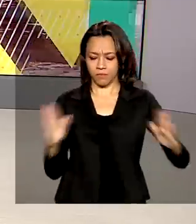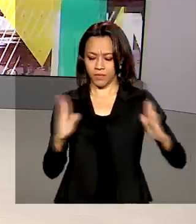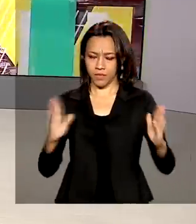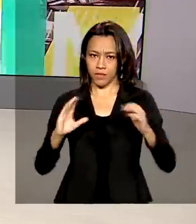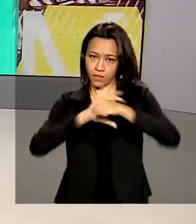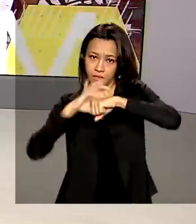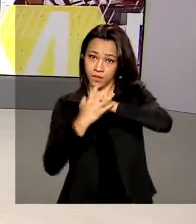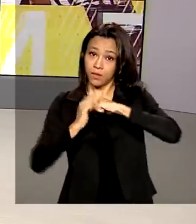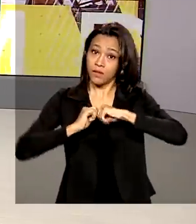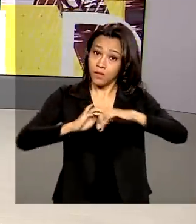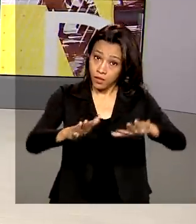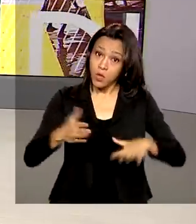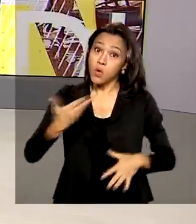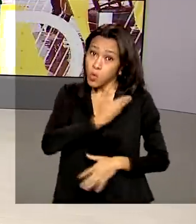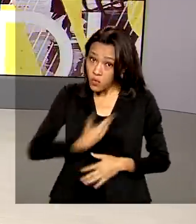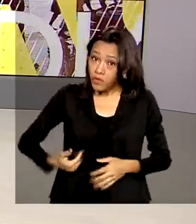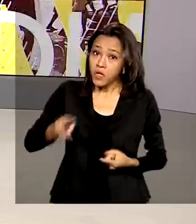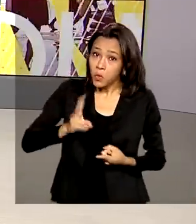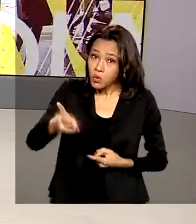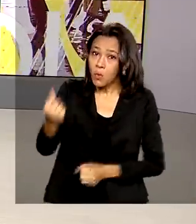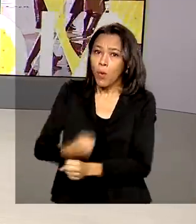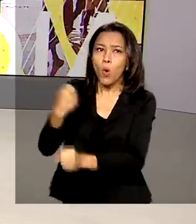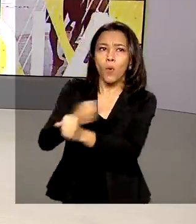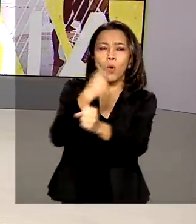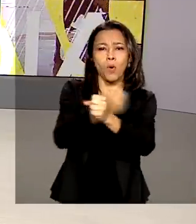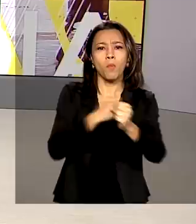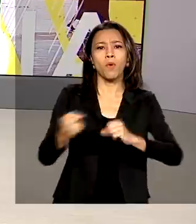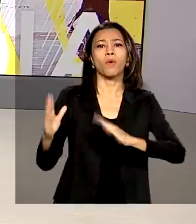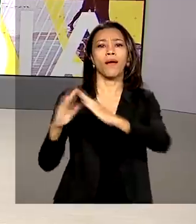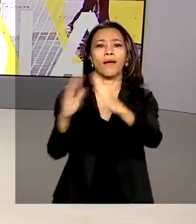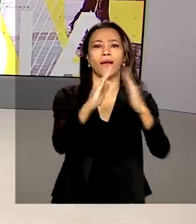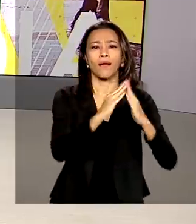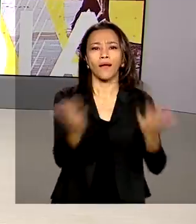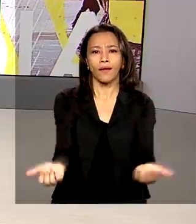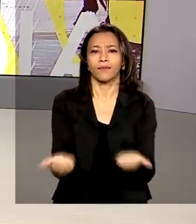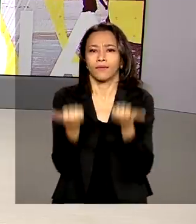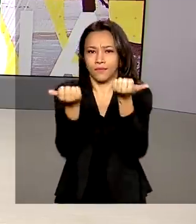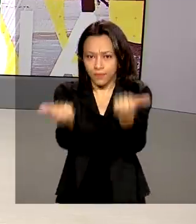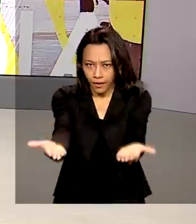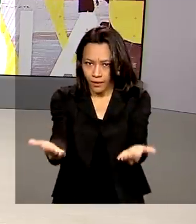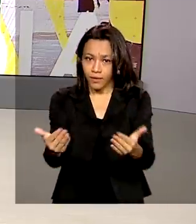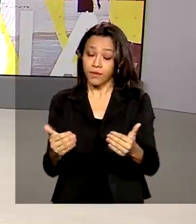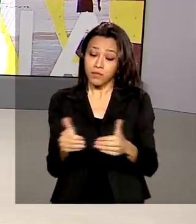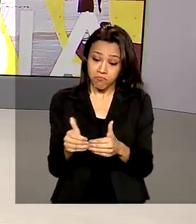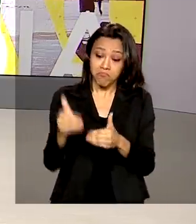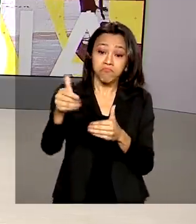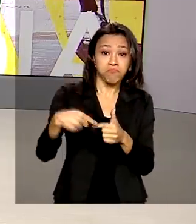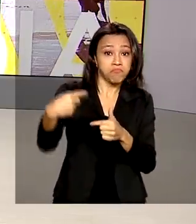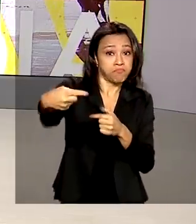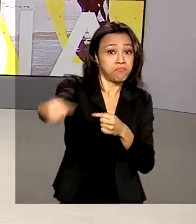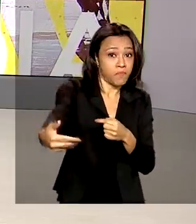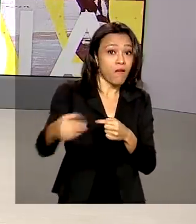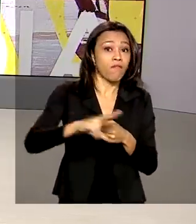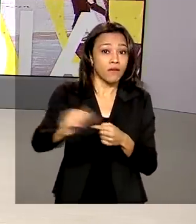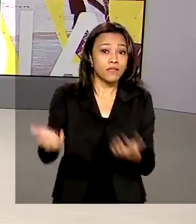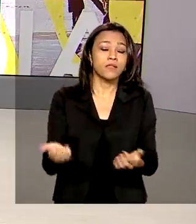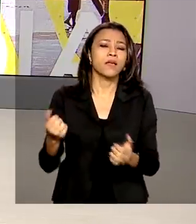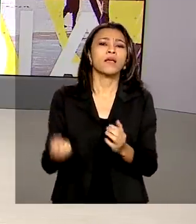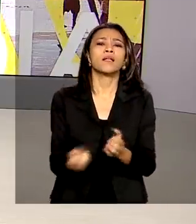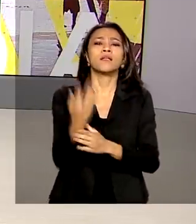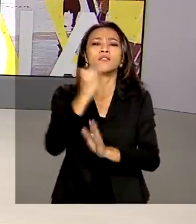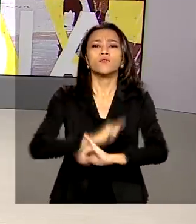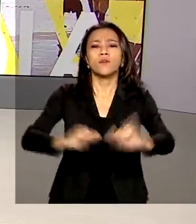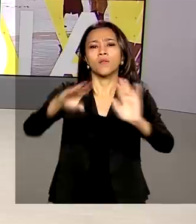seguiu com obras e a entrega de casas para famílias de baixa renda. Nos próximos dias deve ser lançado o programa de moradias